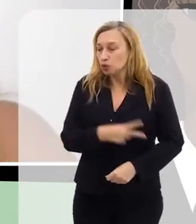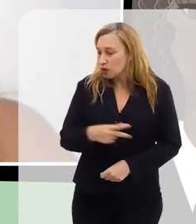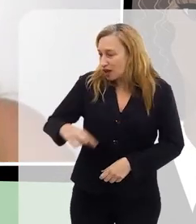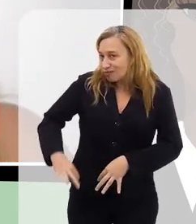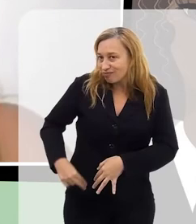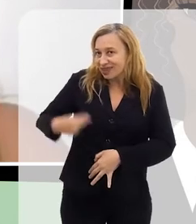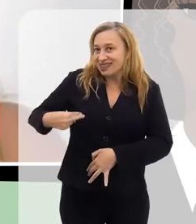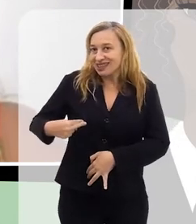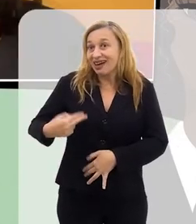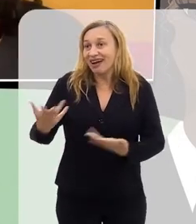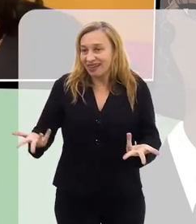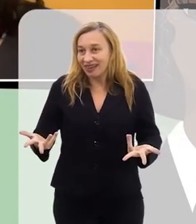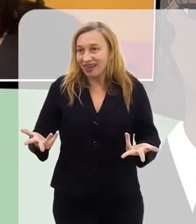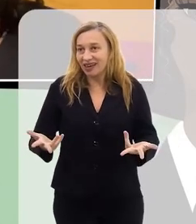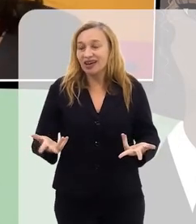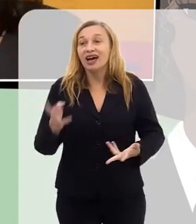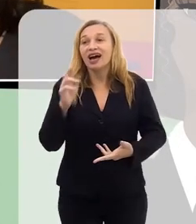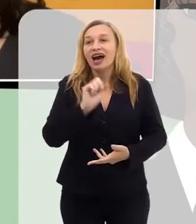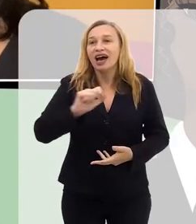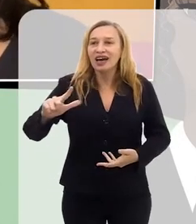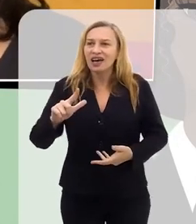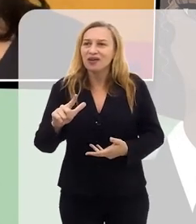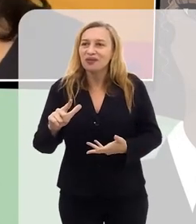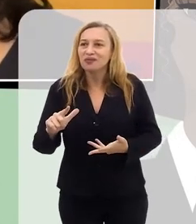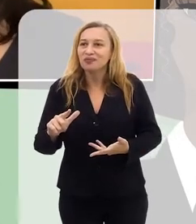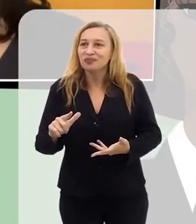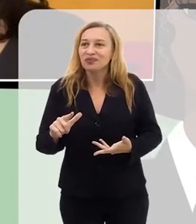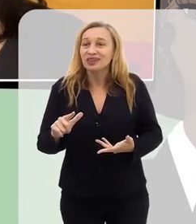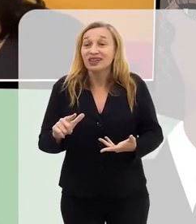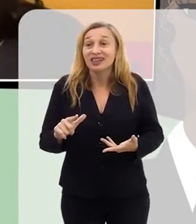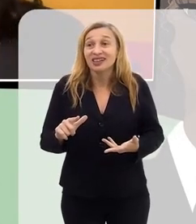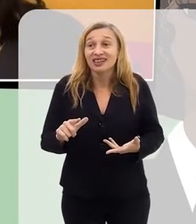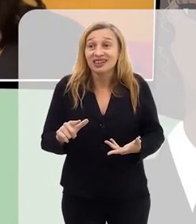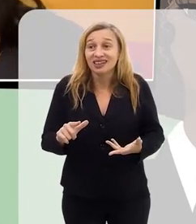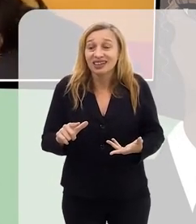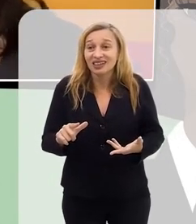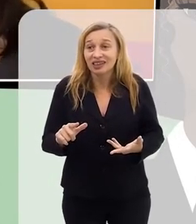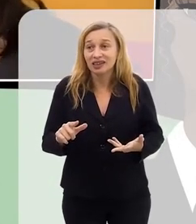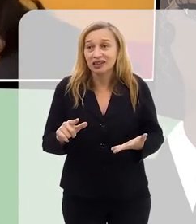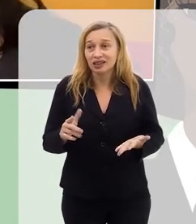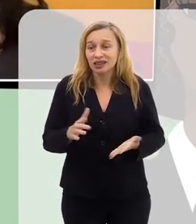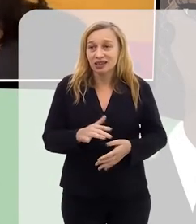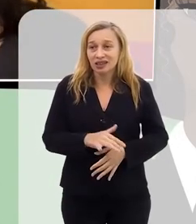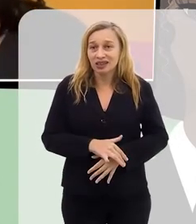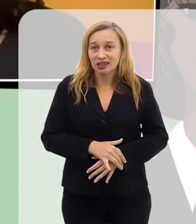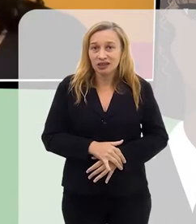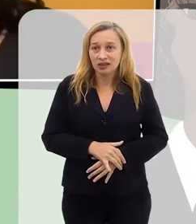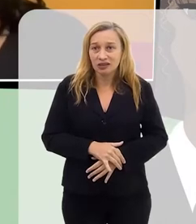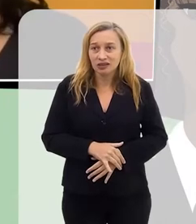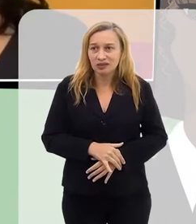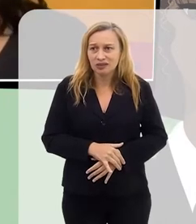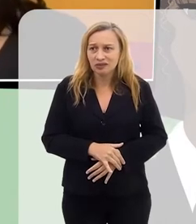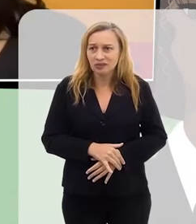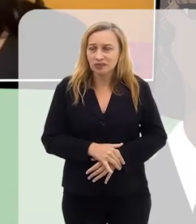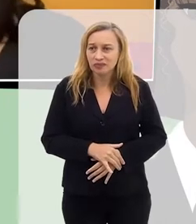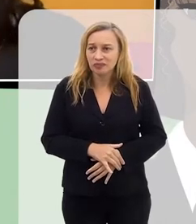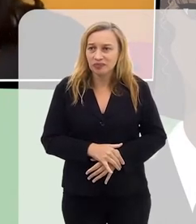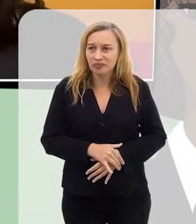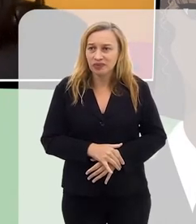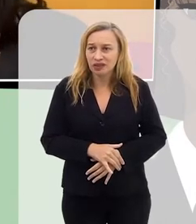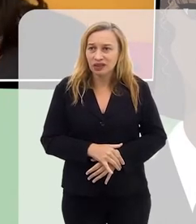seja, uma cesárea agendada. Raquel, então a gente precisa de apoio. E você então, você então,